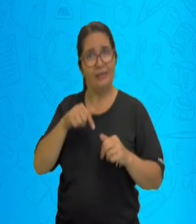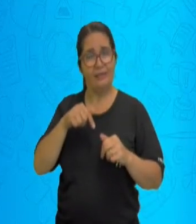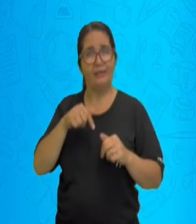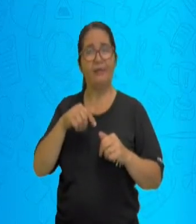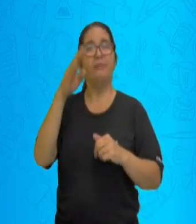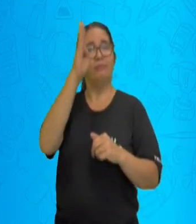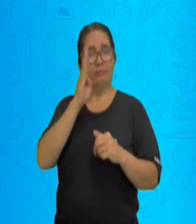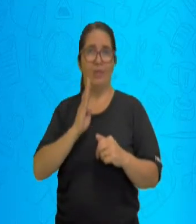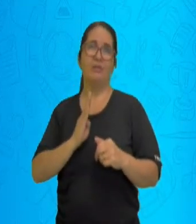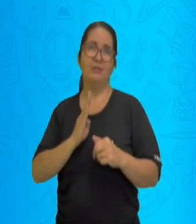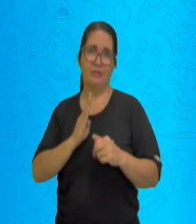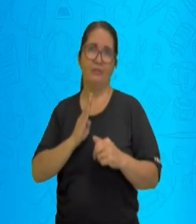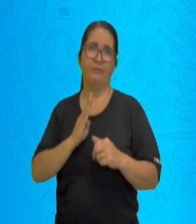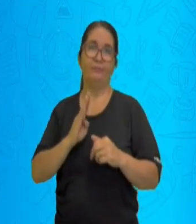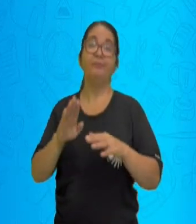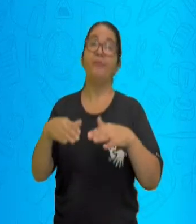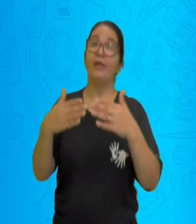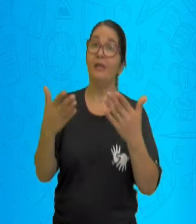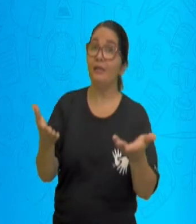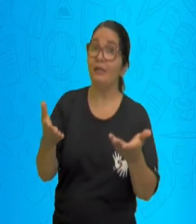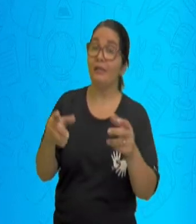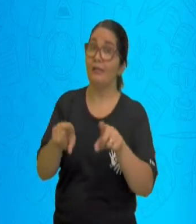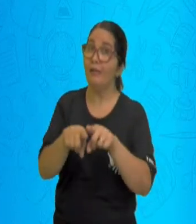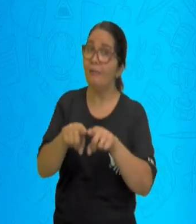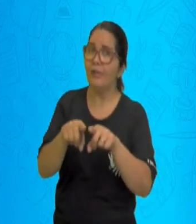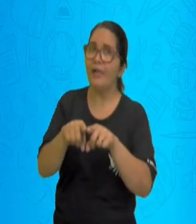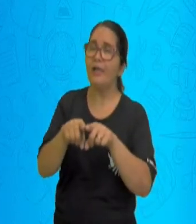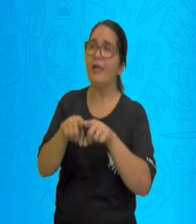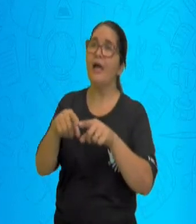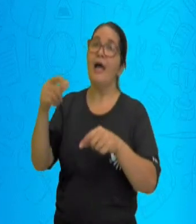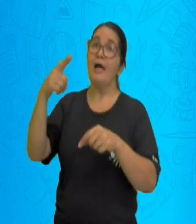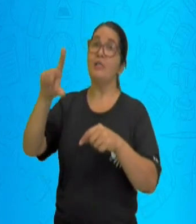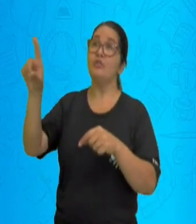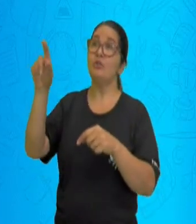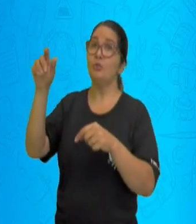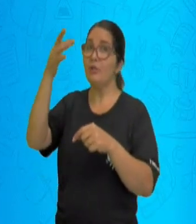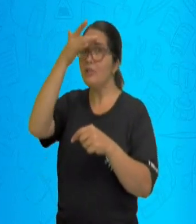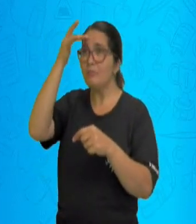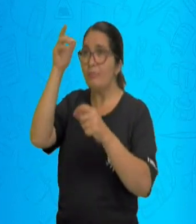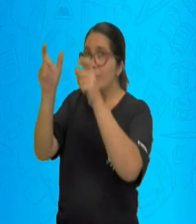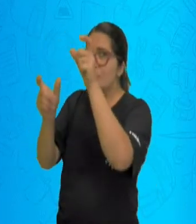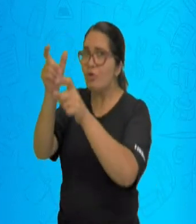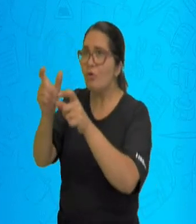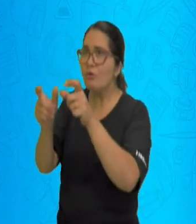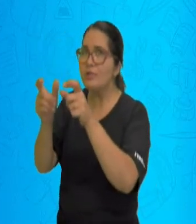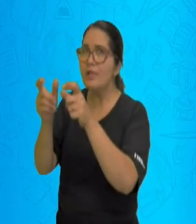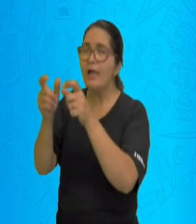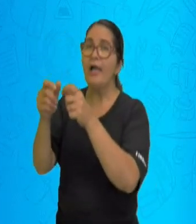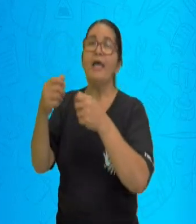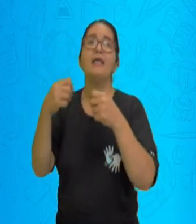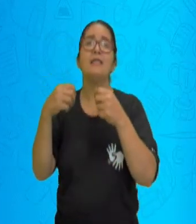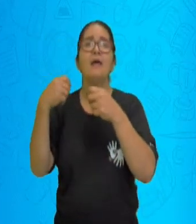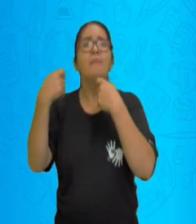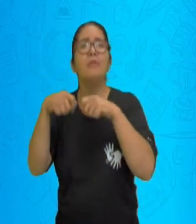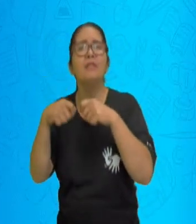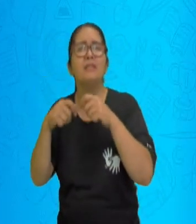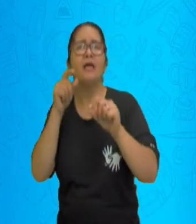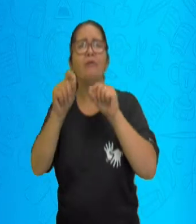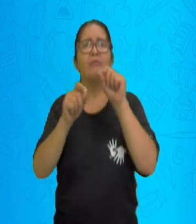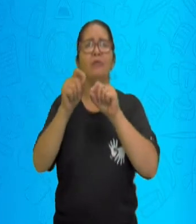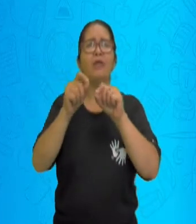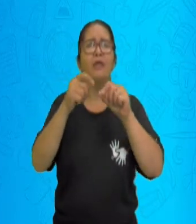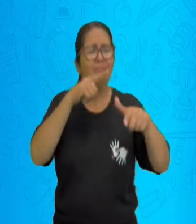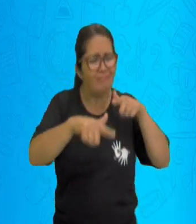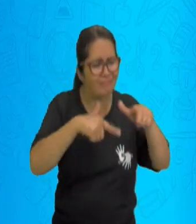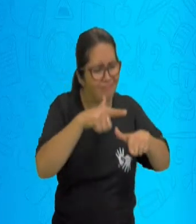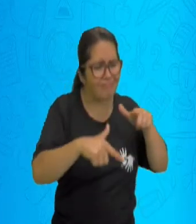teriam, então, que ter uma obra para trabalhar, mão de obra para trabalhar. Então, vieram, então, os imigrantes, principalmente os italianos, chegaram